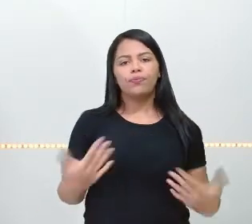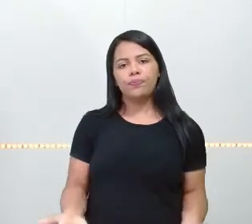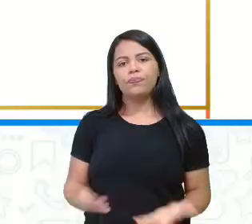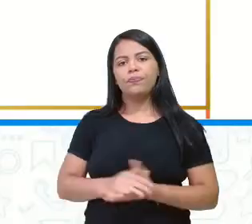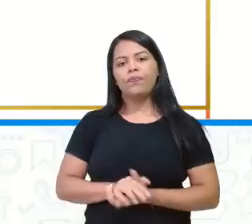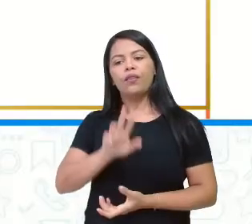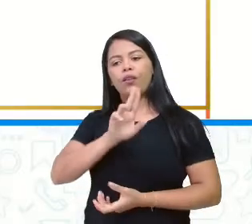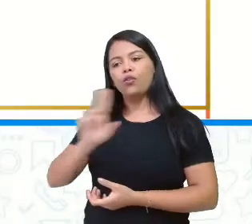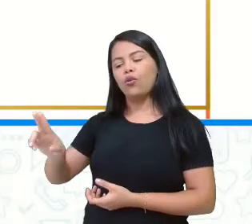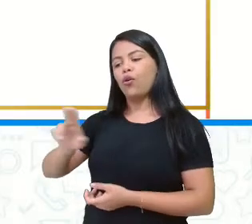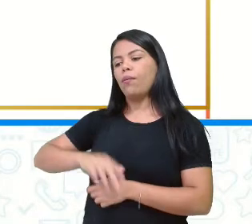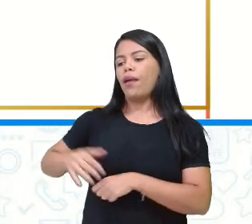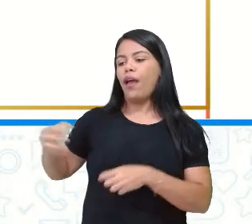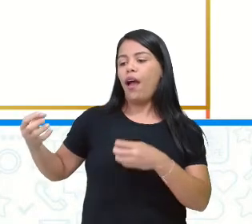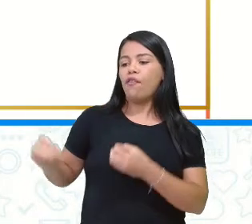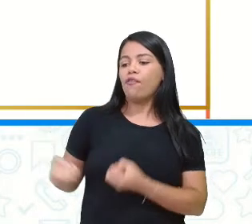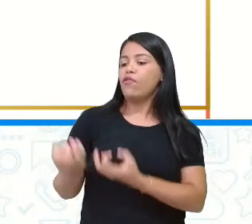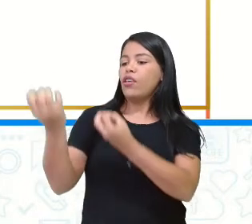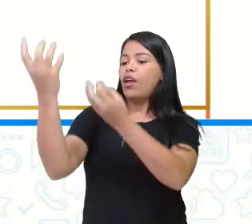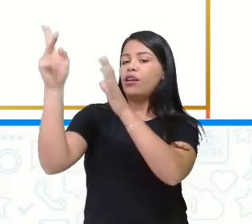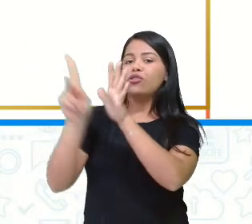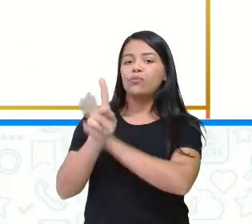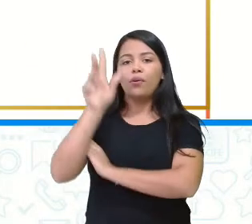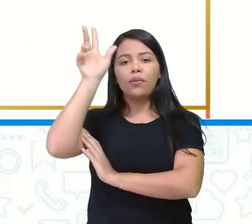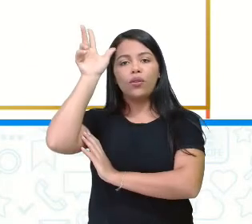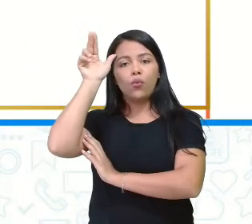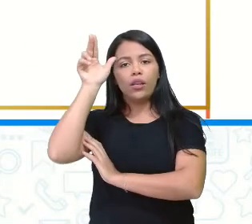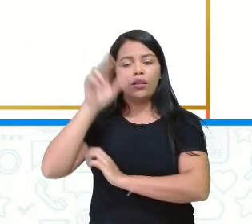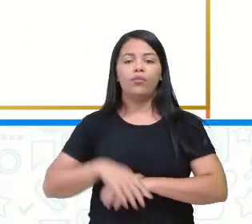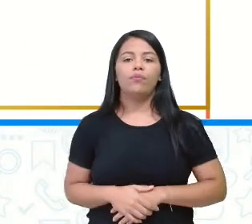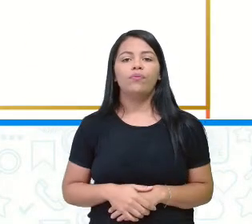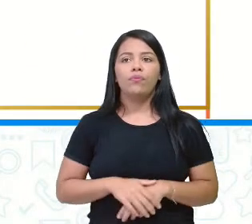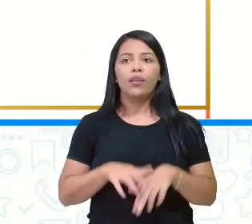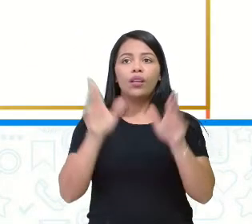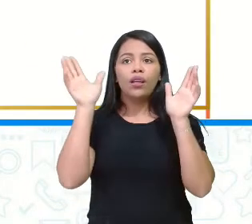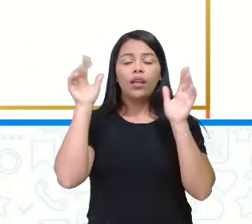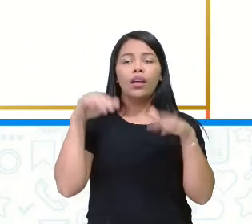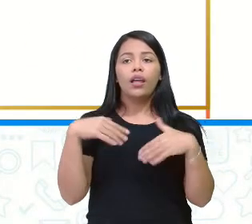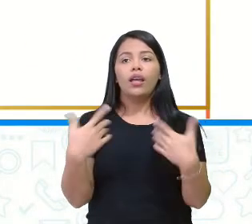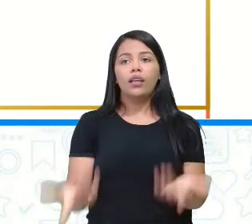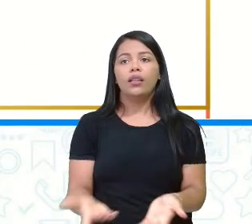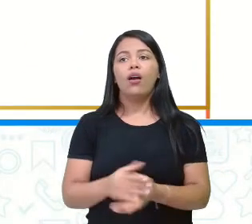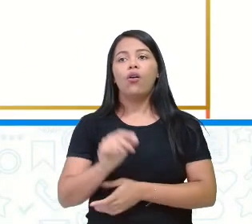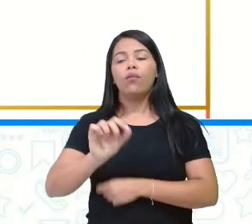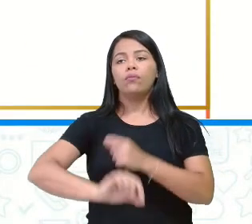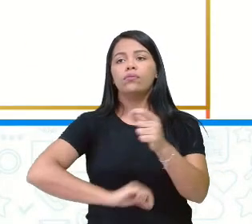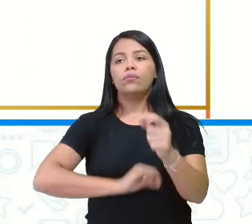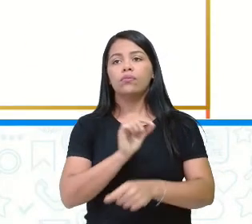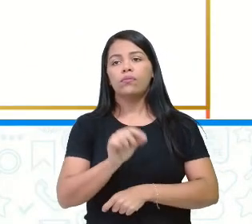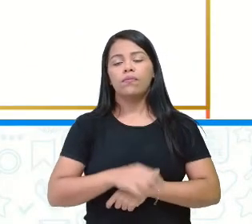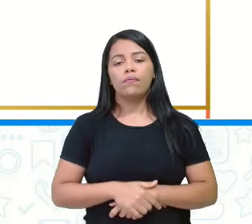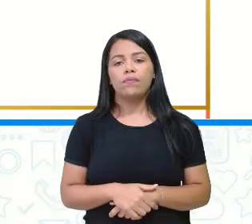A Viagem dos Coelhinhos e E quem escreveu foi Eliana